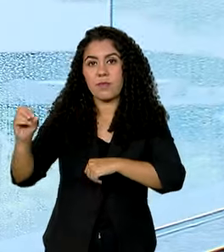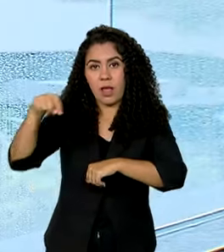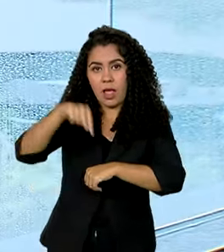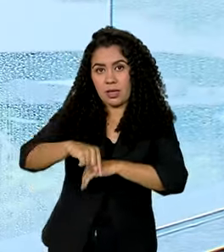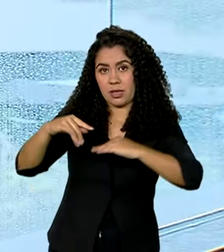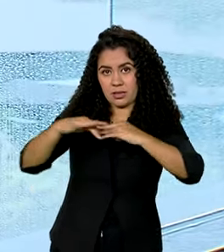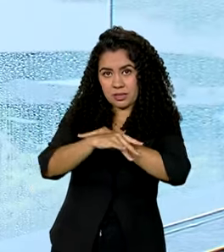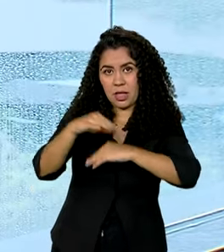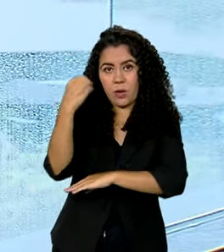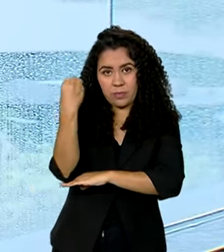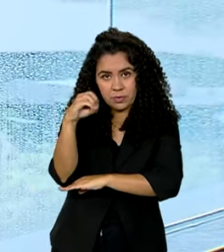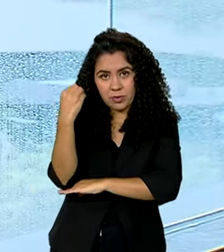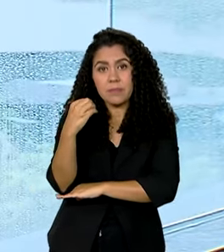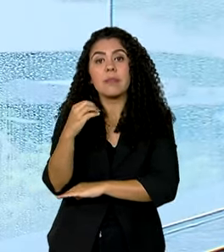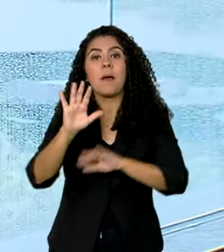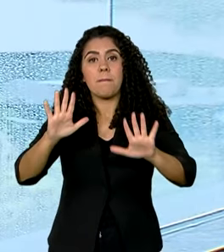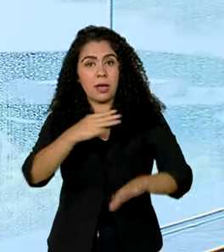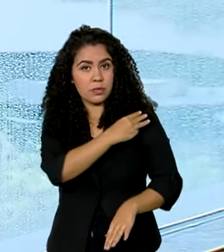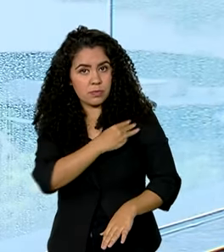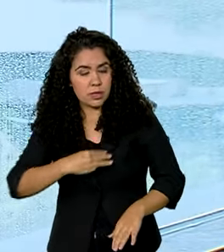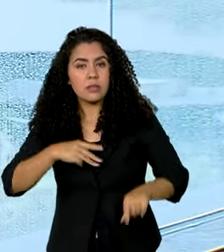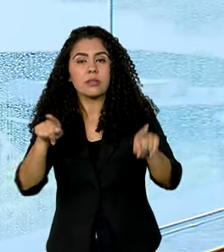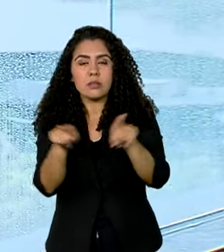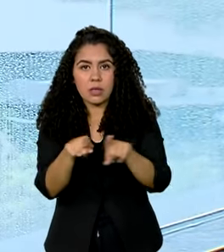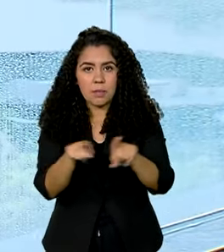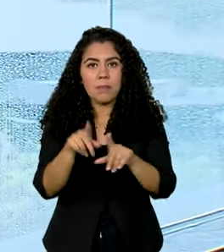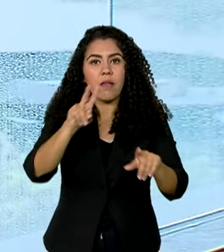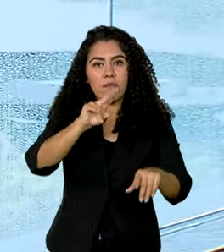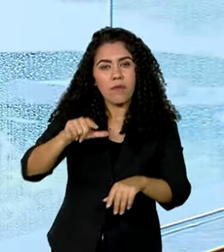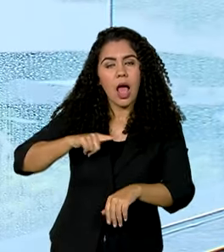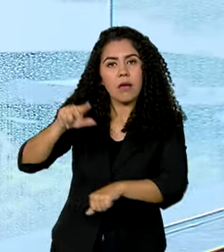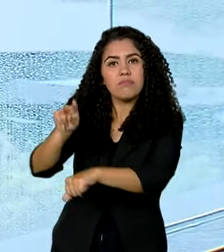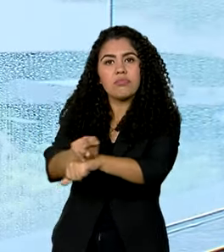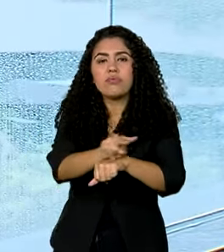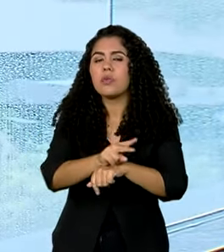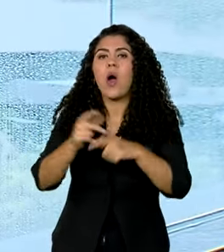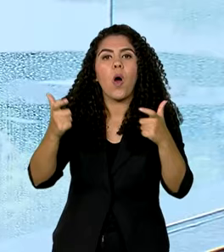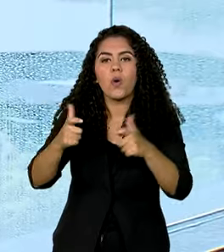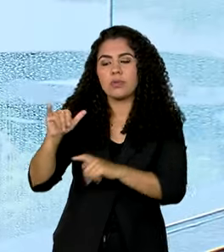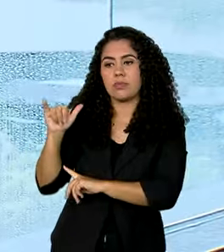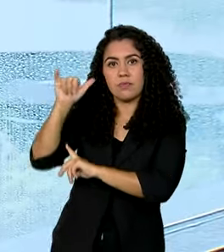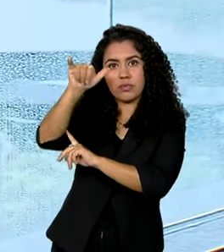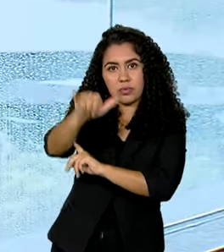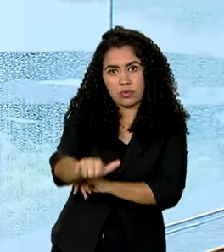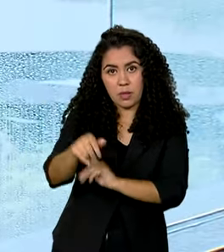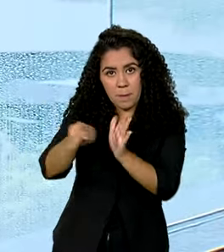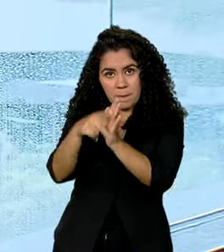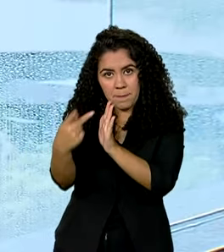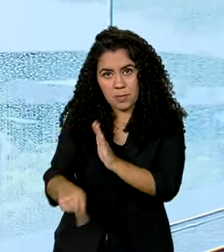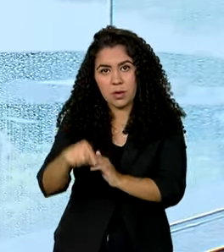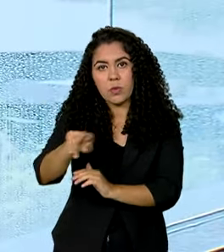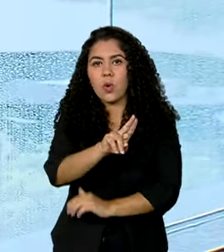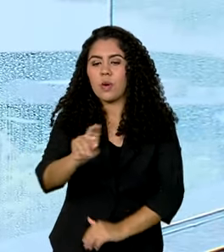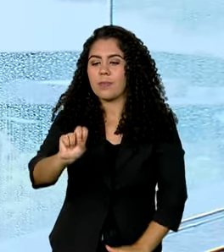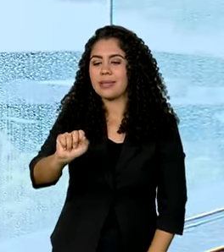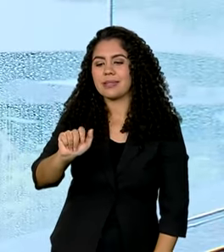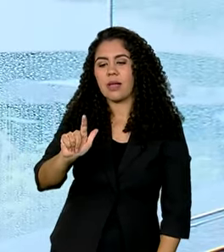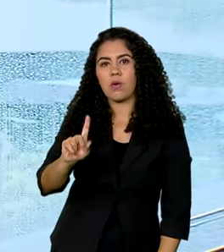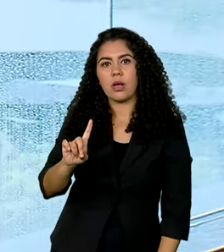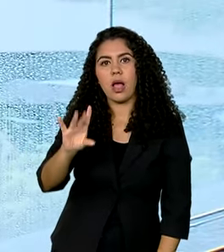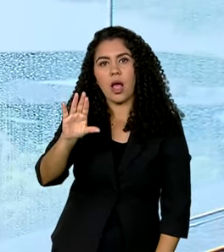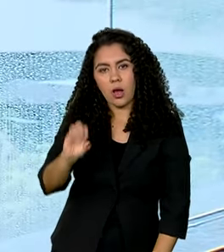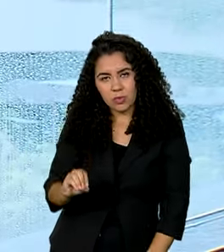Alegre. O ministro também deve fazer uma vistoria ao aeroporto Salgado Filho aqui na capital. Interditado, o